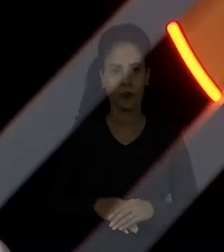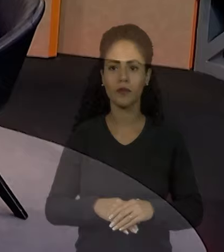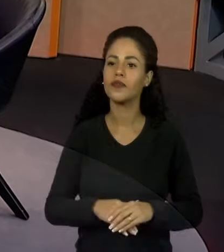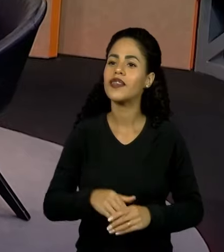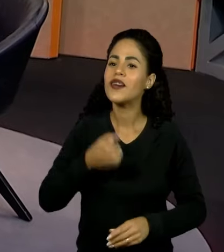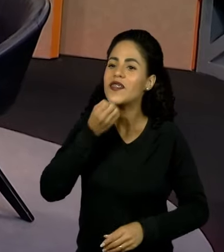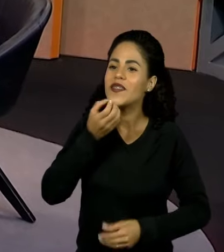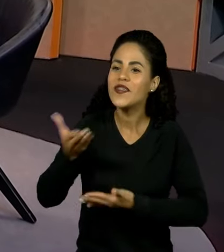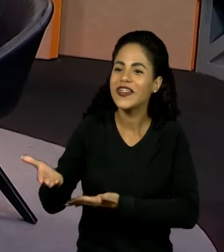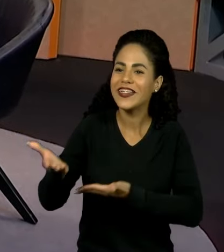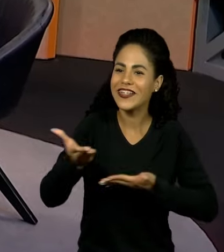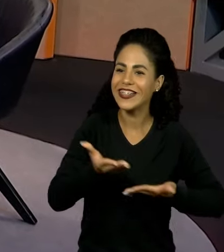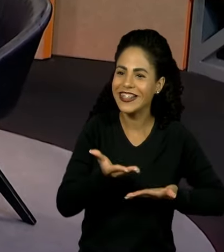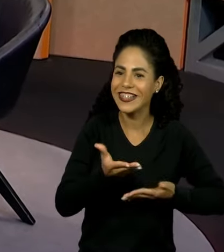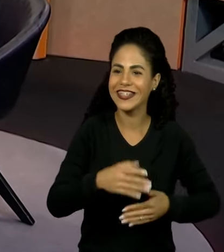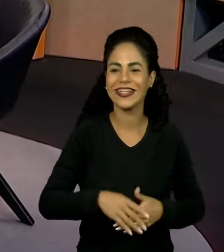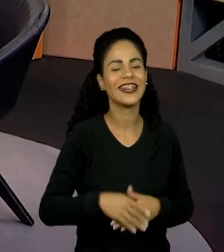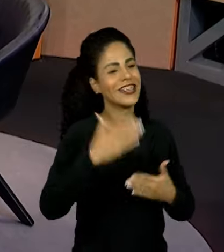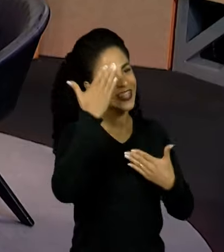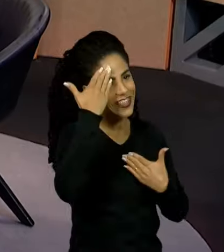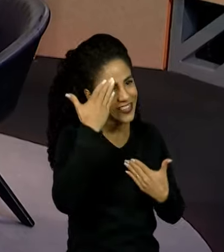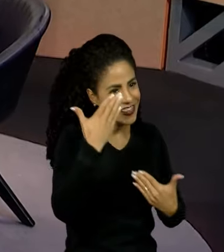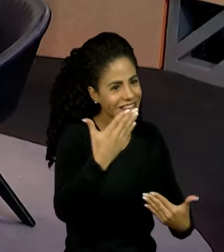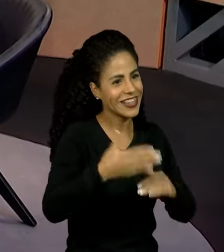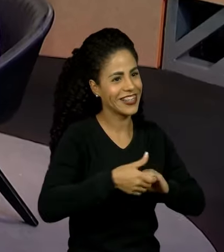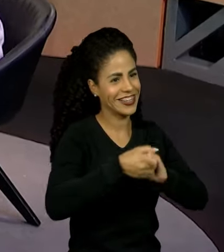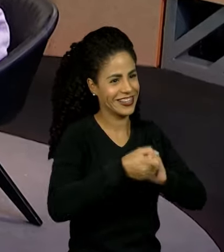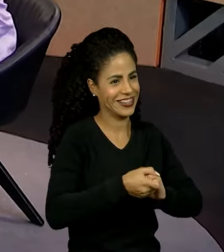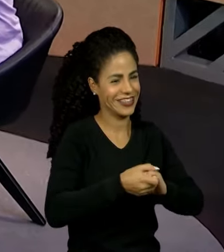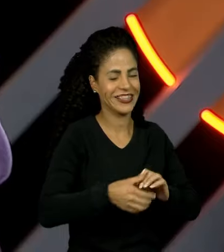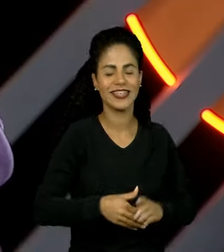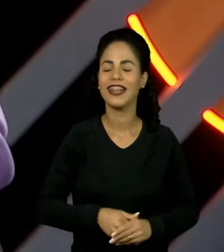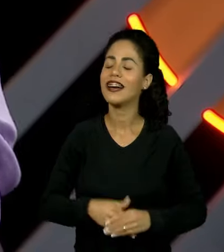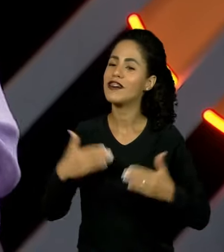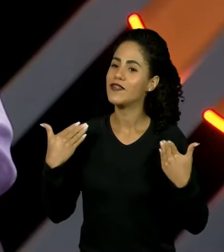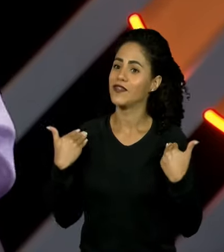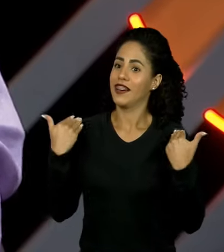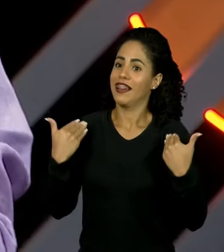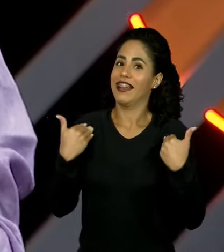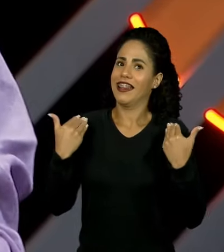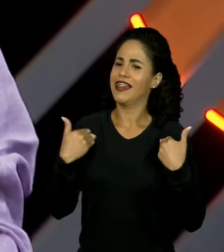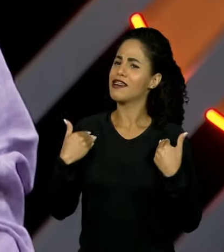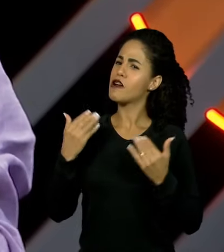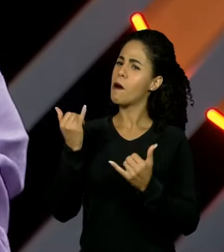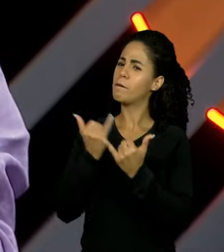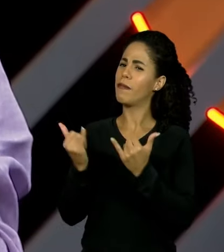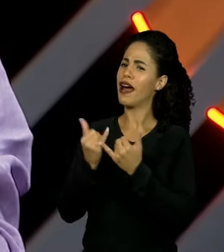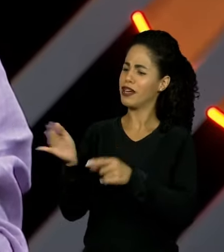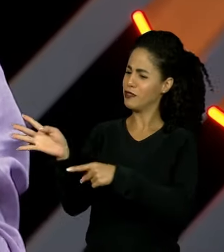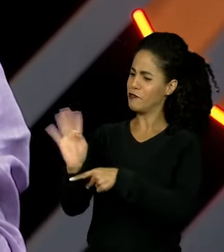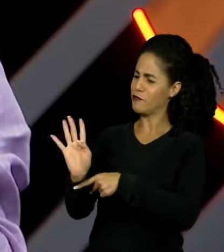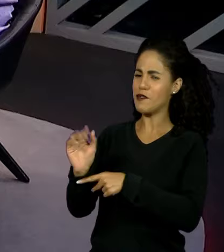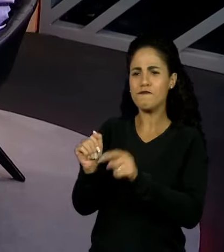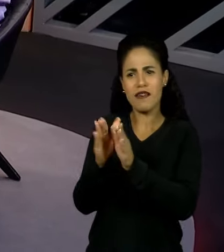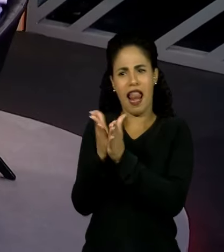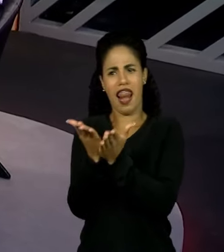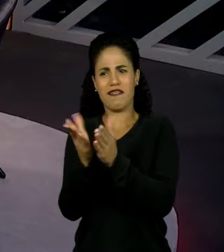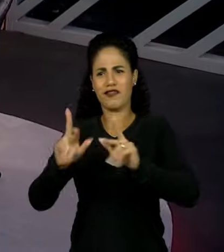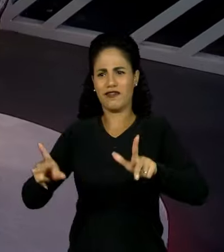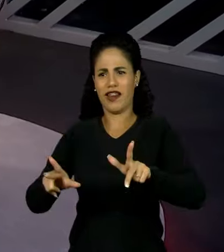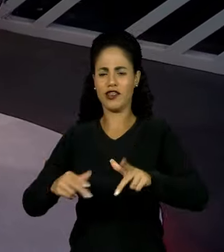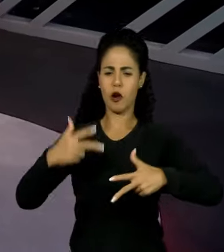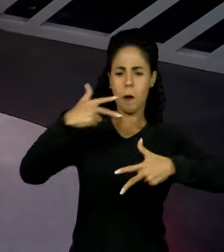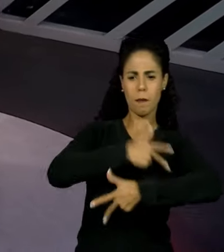Sejam muito bem-vindos. Obrigado. Obrigado. Uma alegria. Está parecendo até filme, livro, né? O